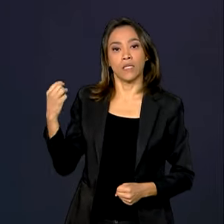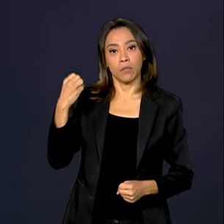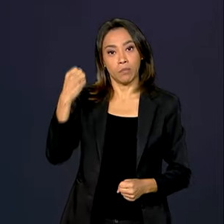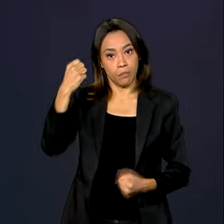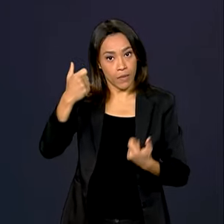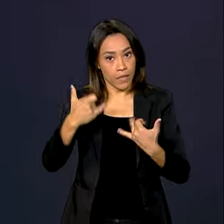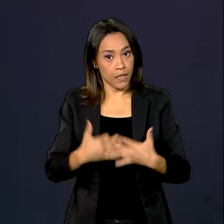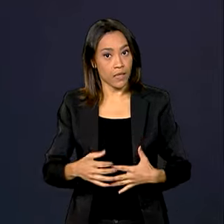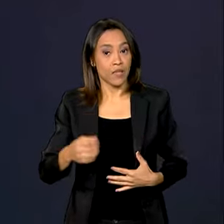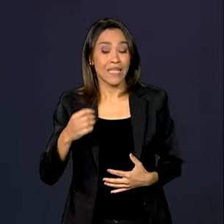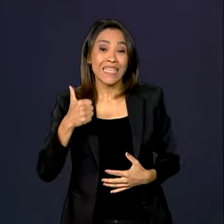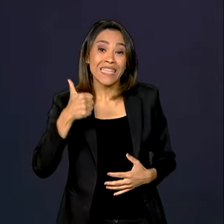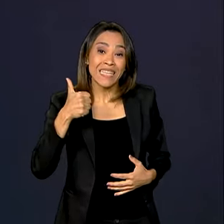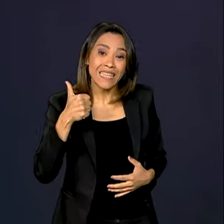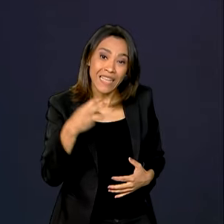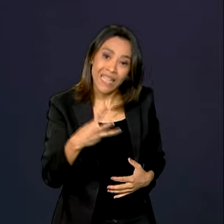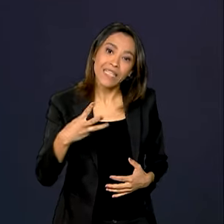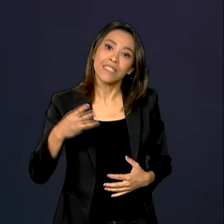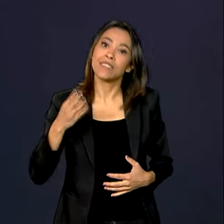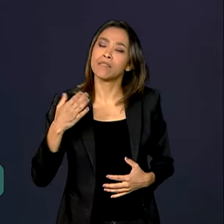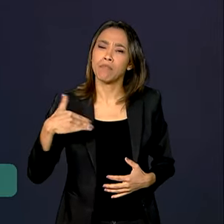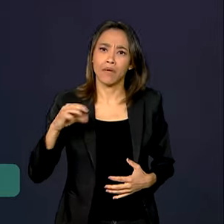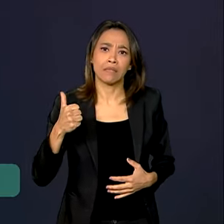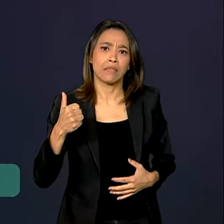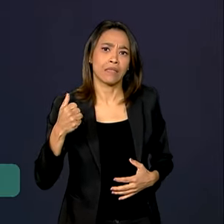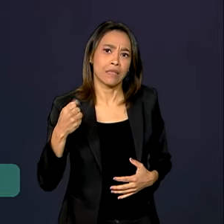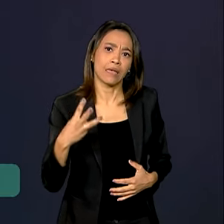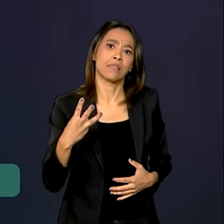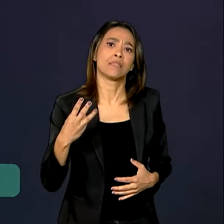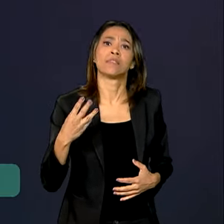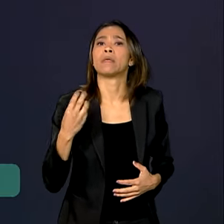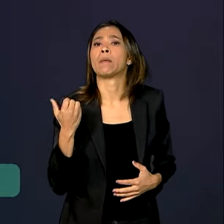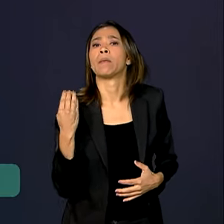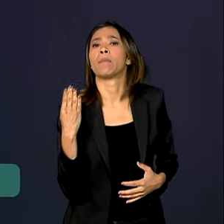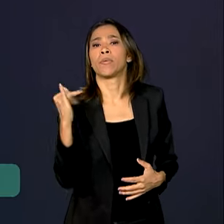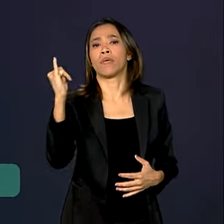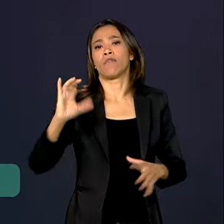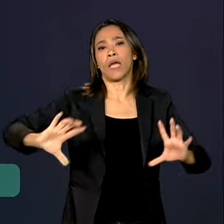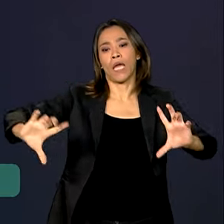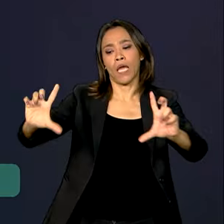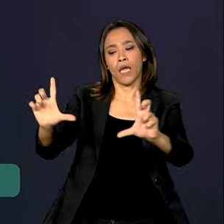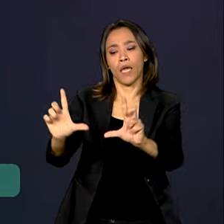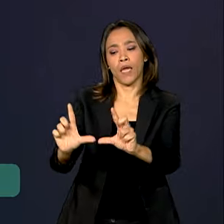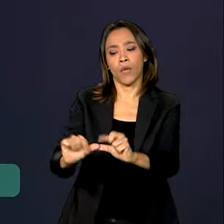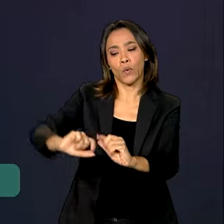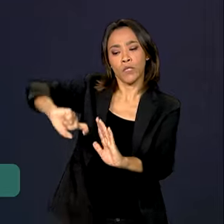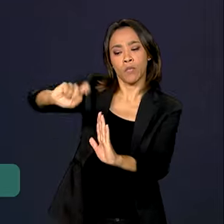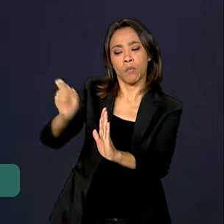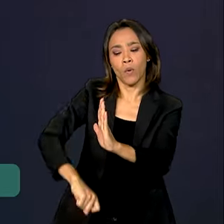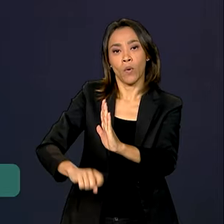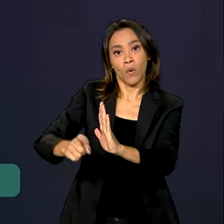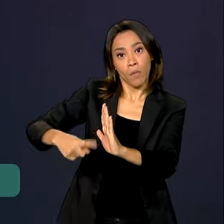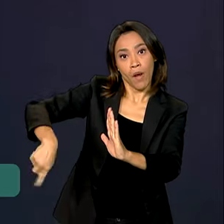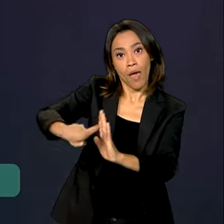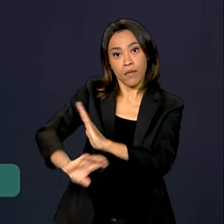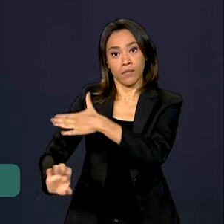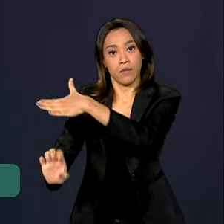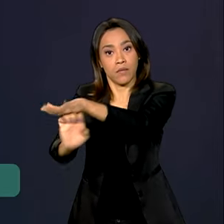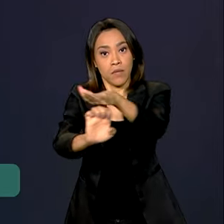bilhões que o governo vai reduzir de carga tributária para as empresas poderem